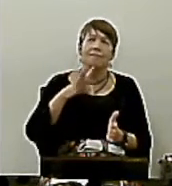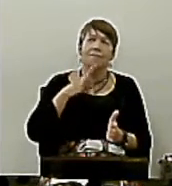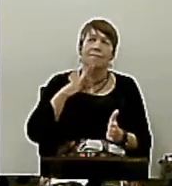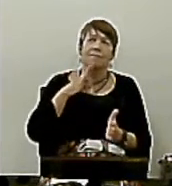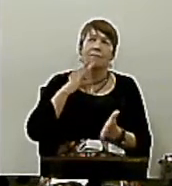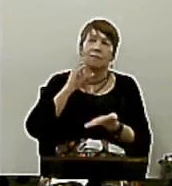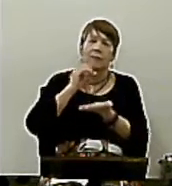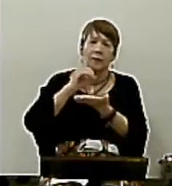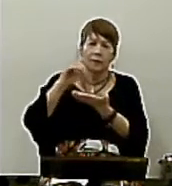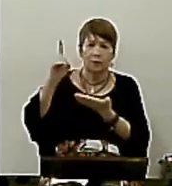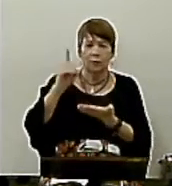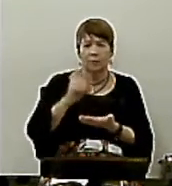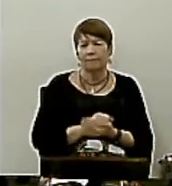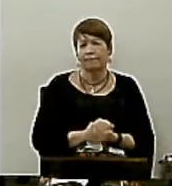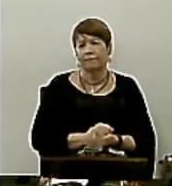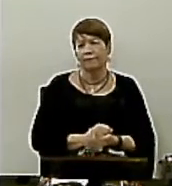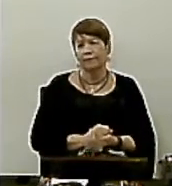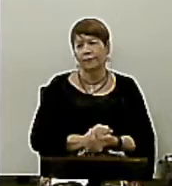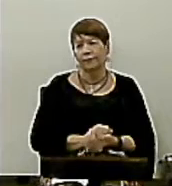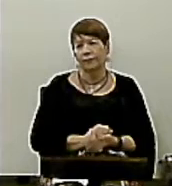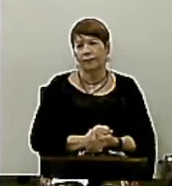Essa é a verdade bíblica